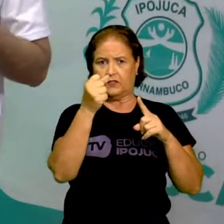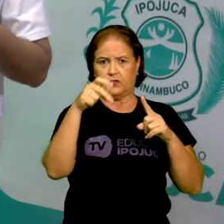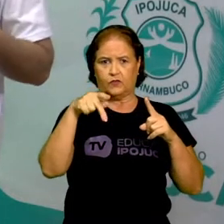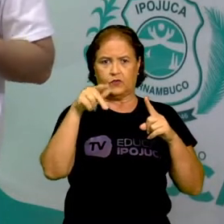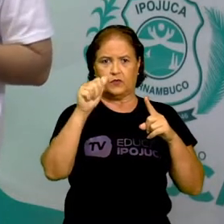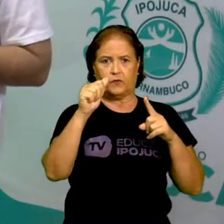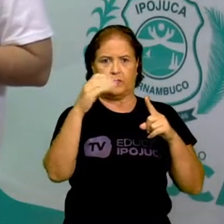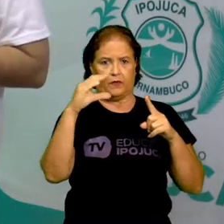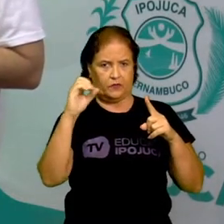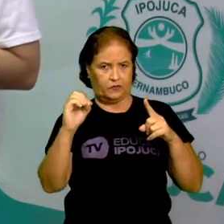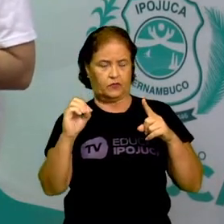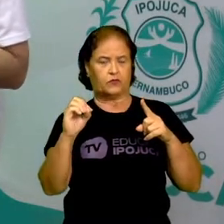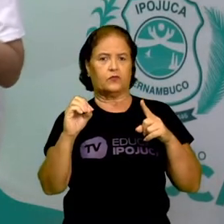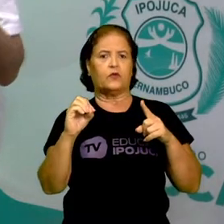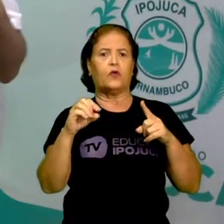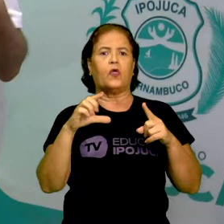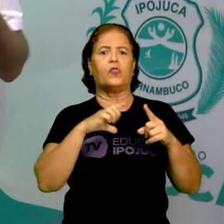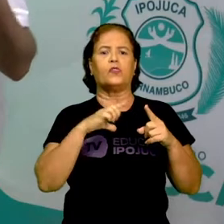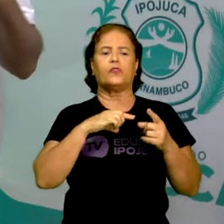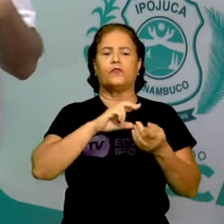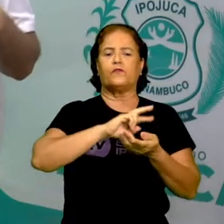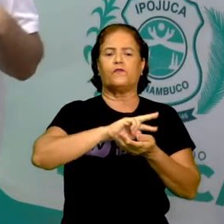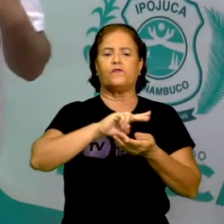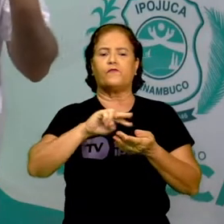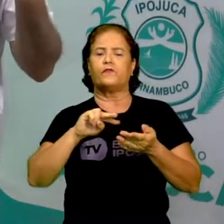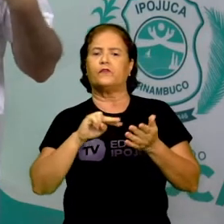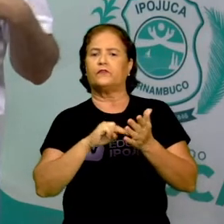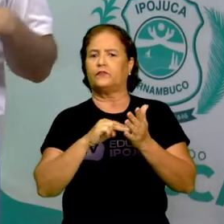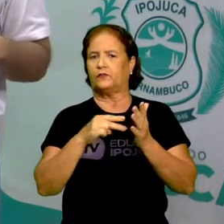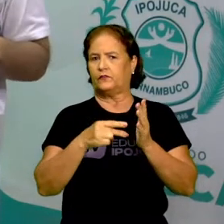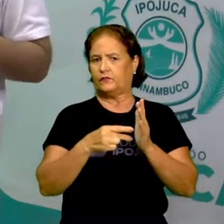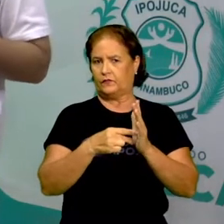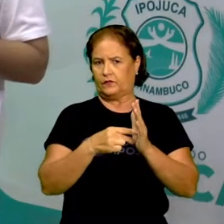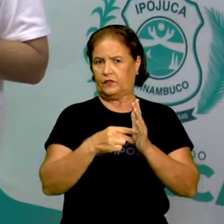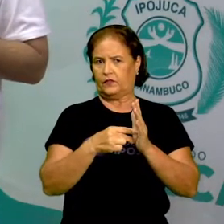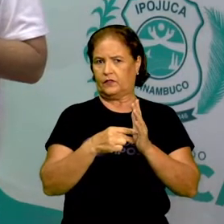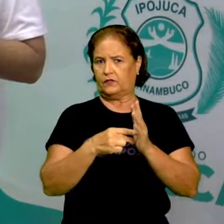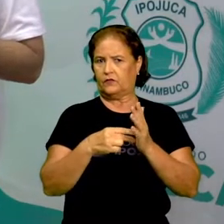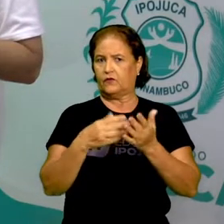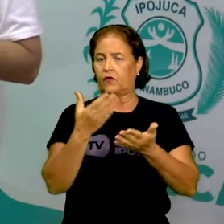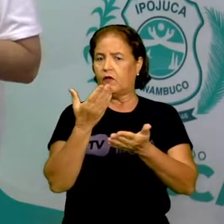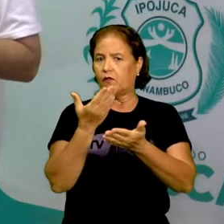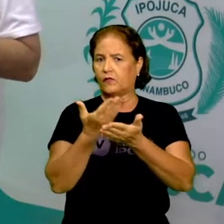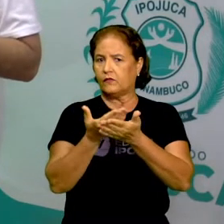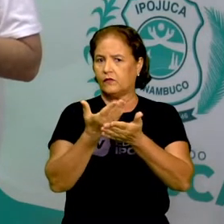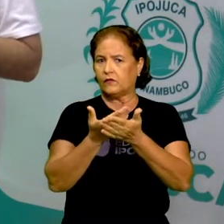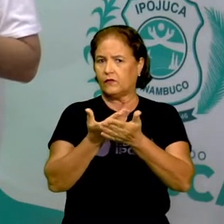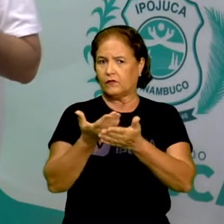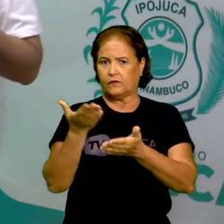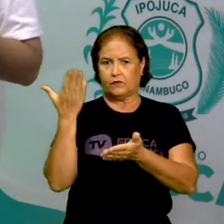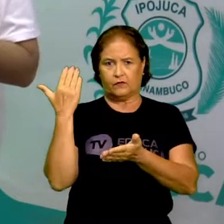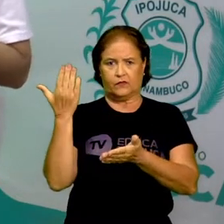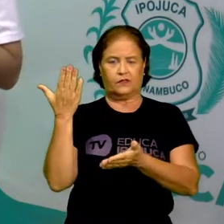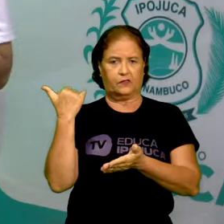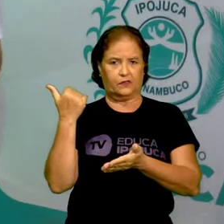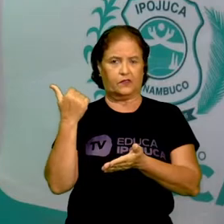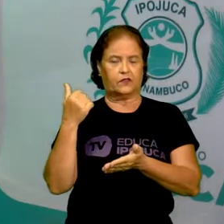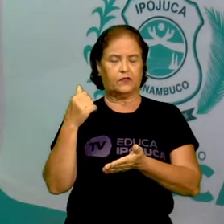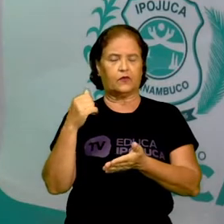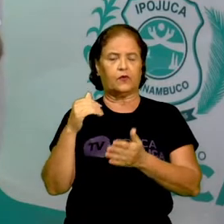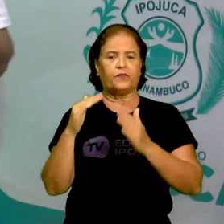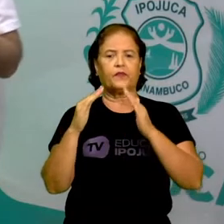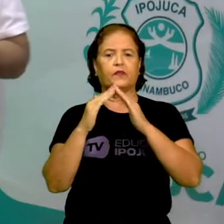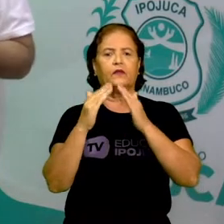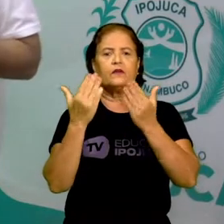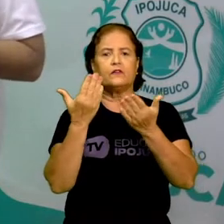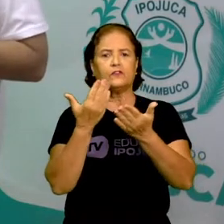sim, vários significados. Vocês lembram que na aula anterior nós estudamos que a escola